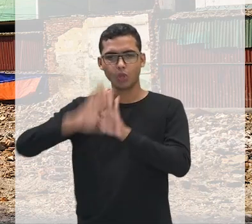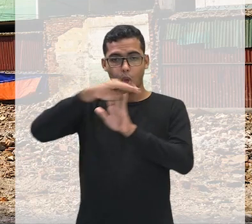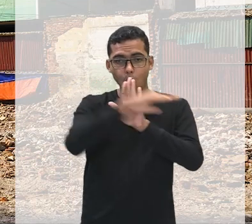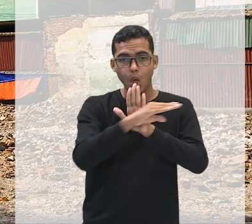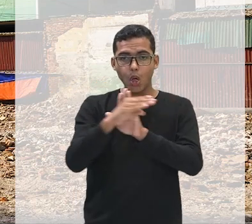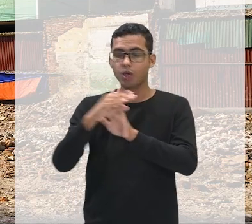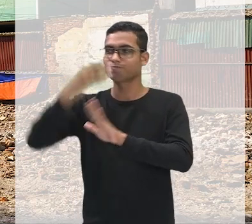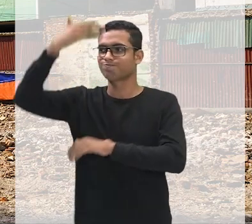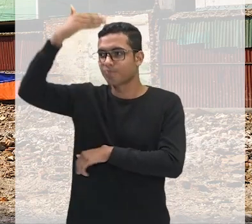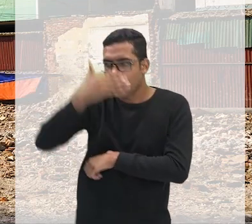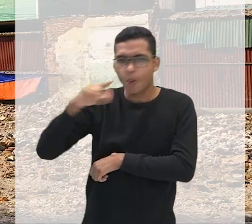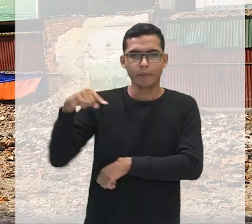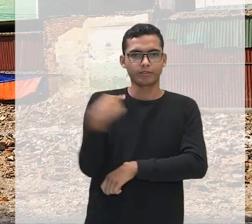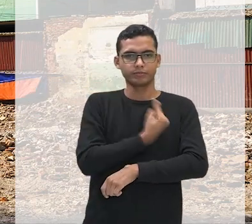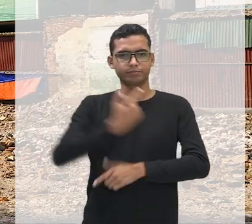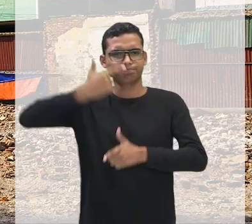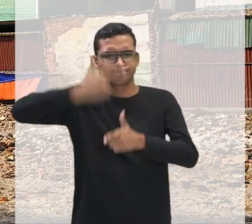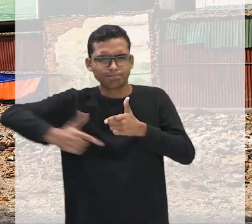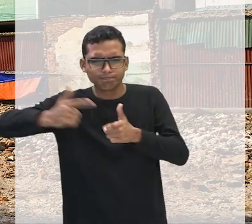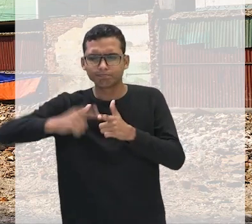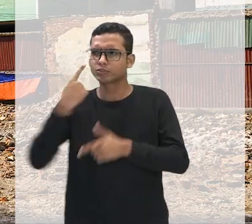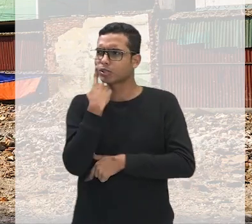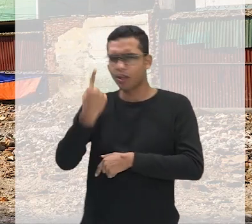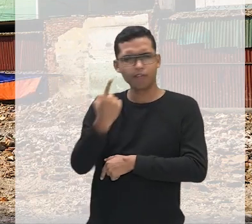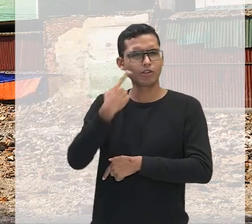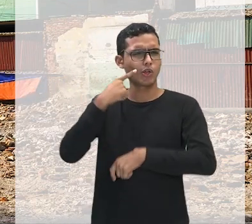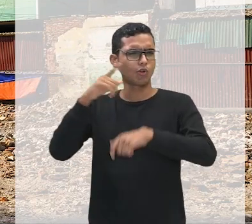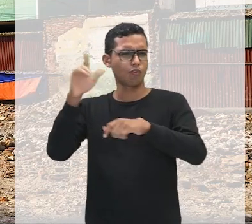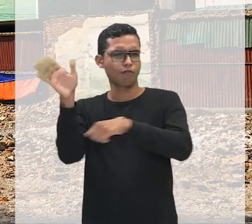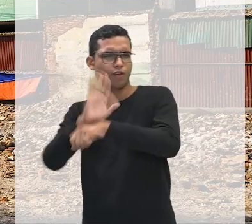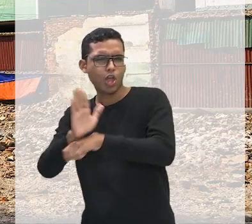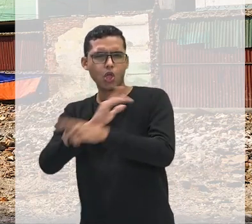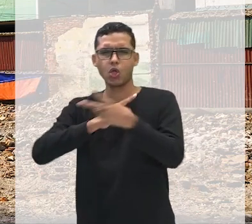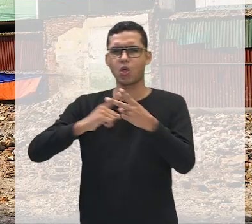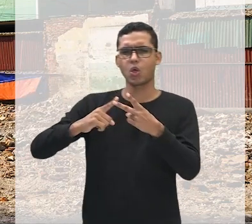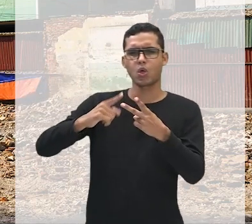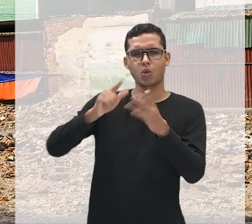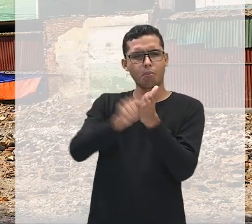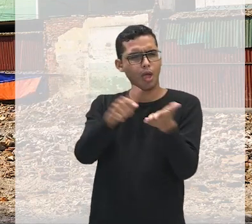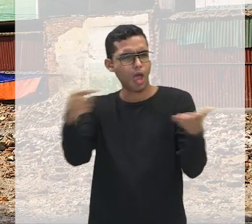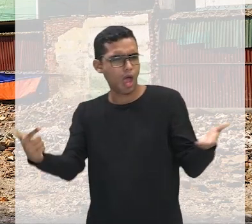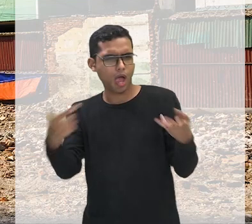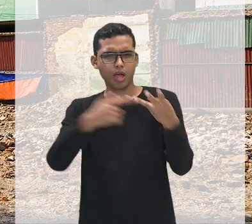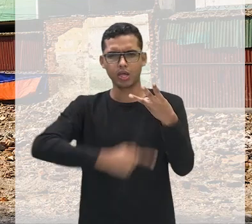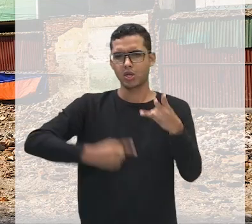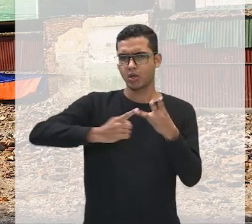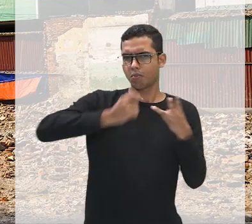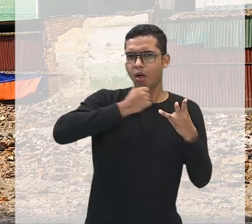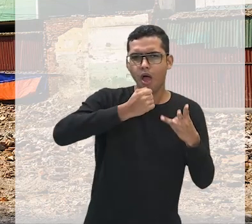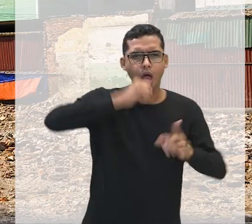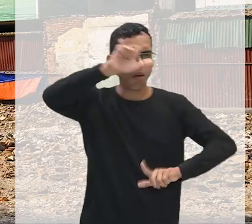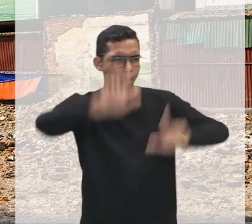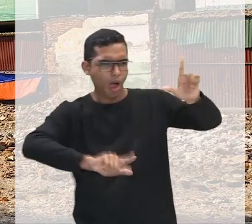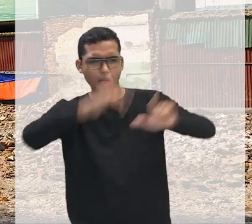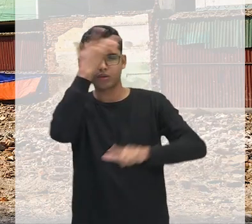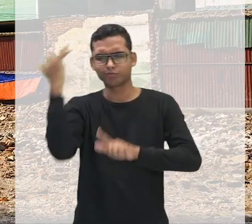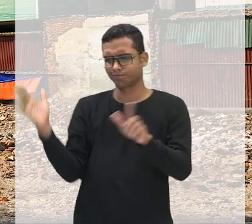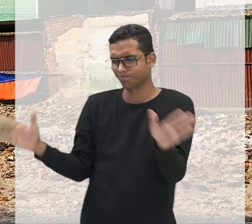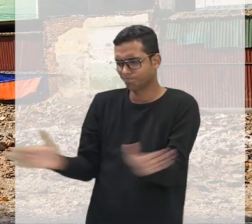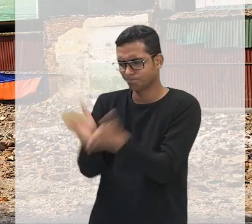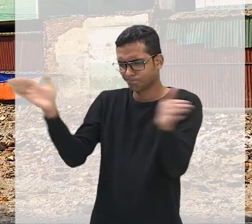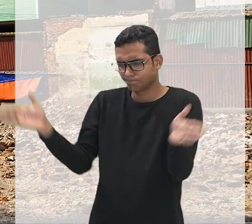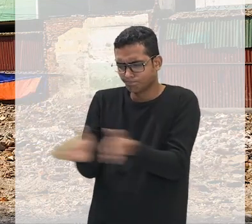né? A gente já vê por aí em filme, em jornal, em matérias, problemas relacionados à população. Pessoas pobres, pessoas em condições